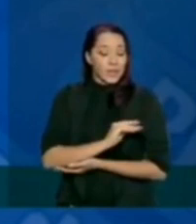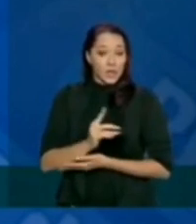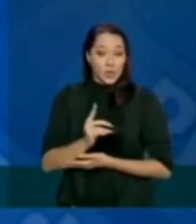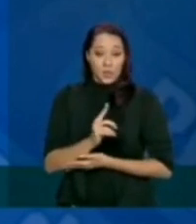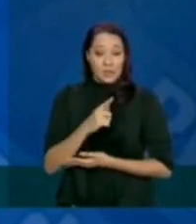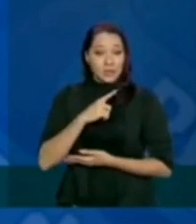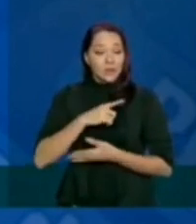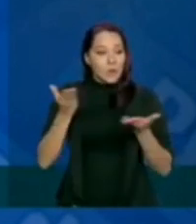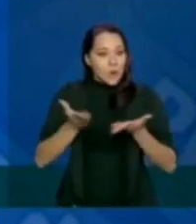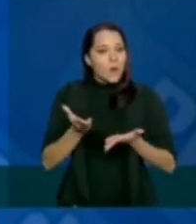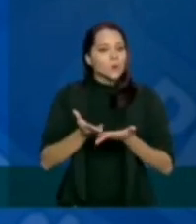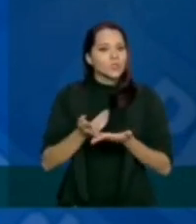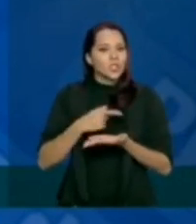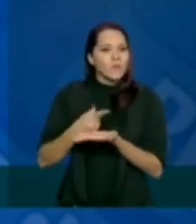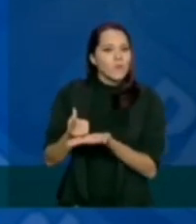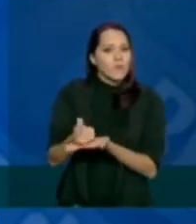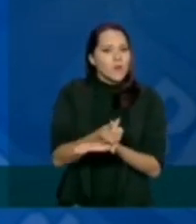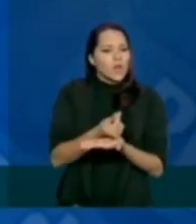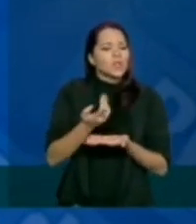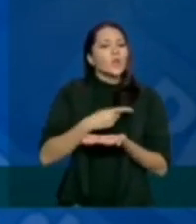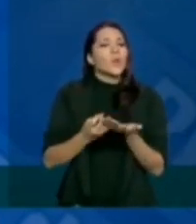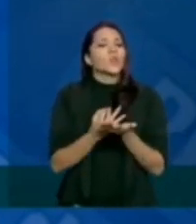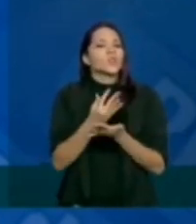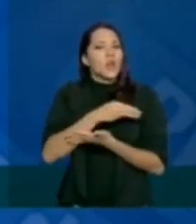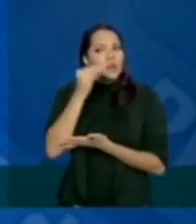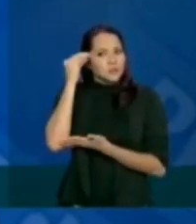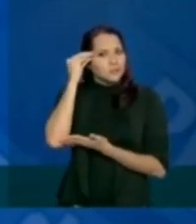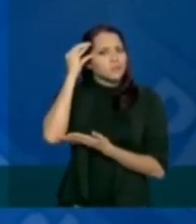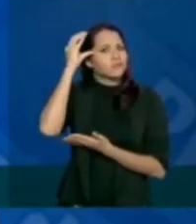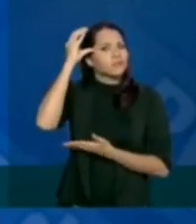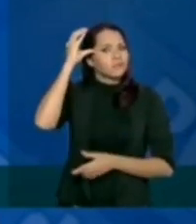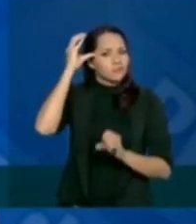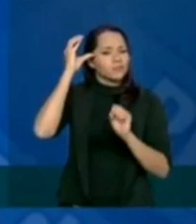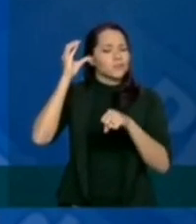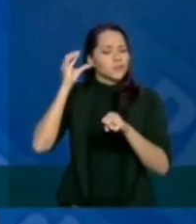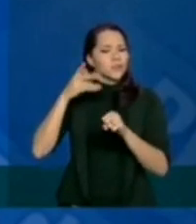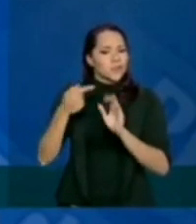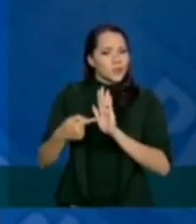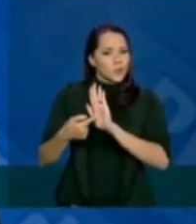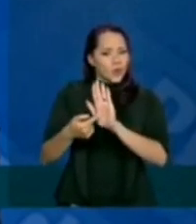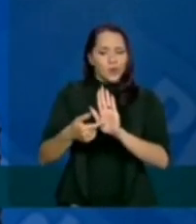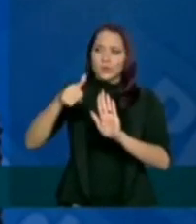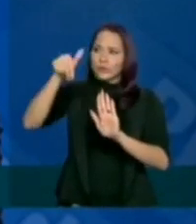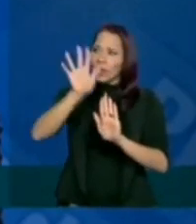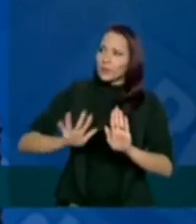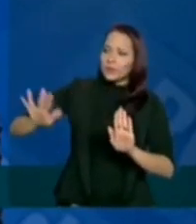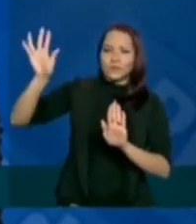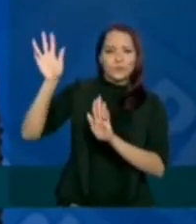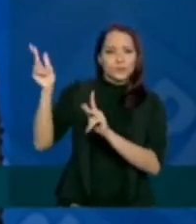hoje, um capital intelectual que faz, sim, a projeção nacional.